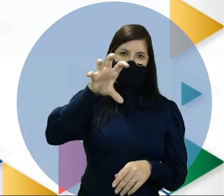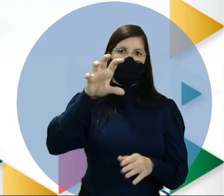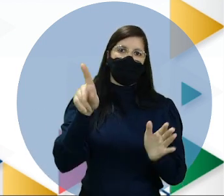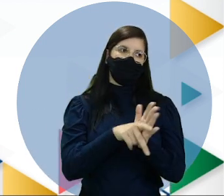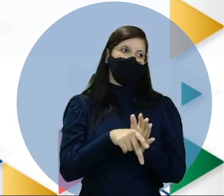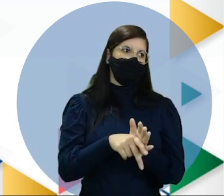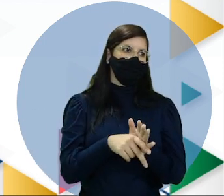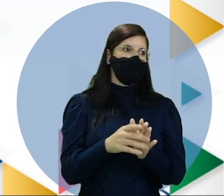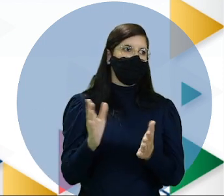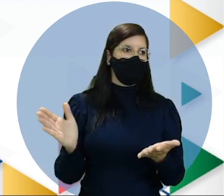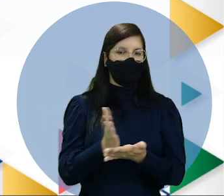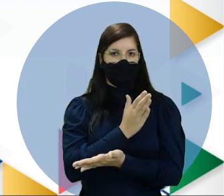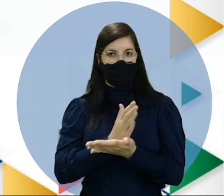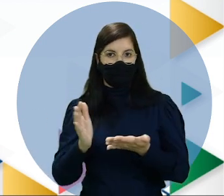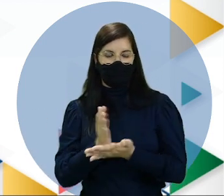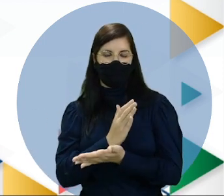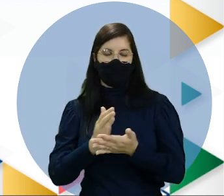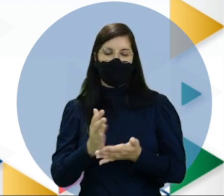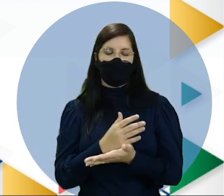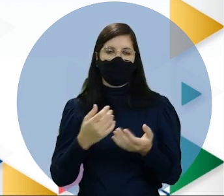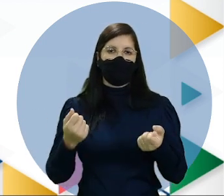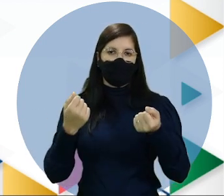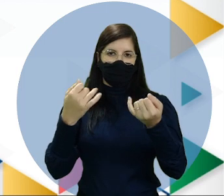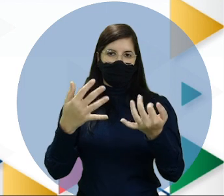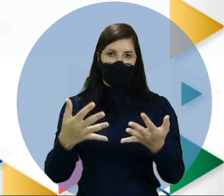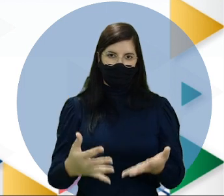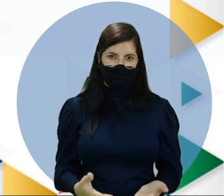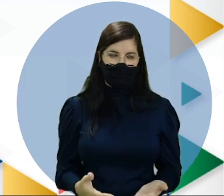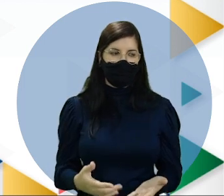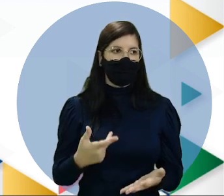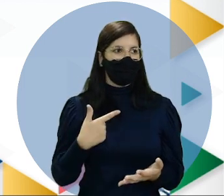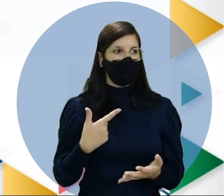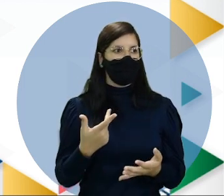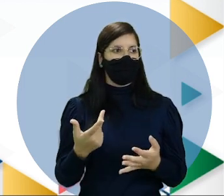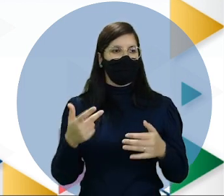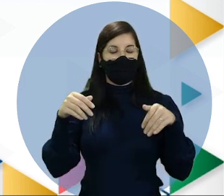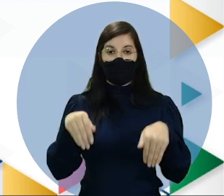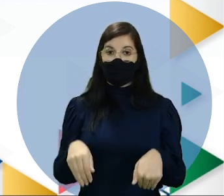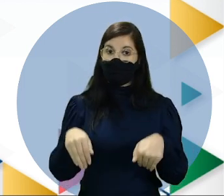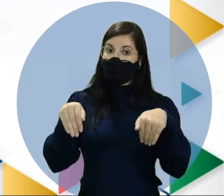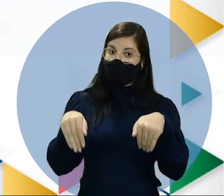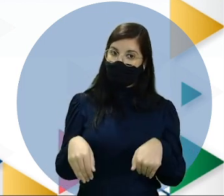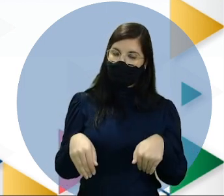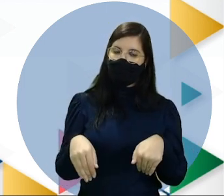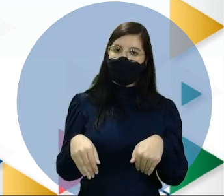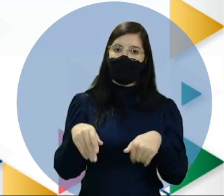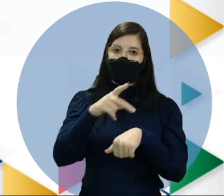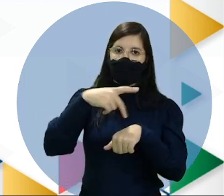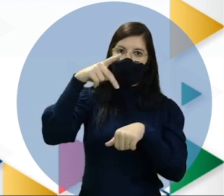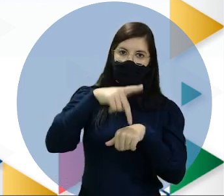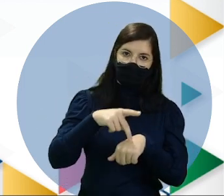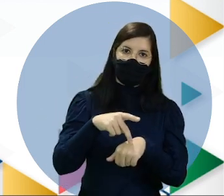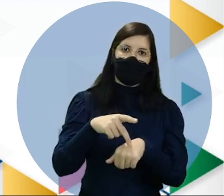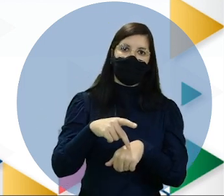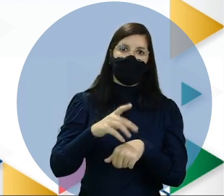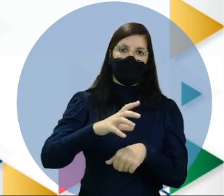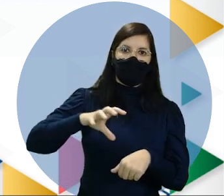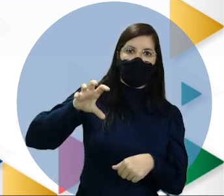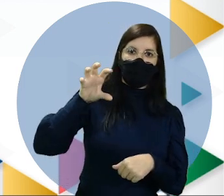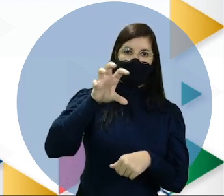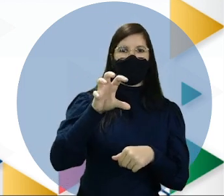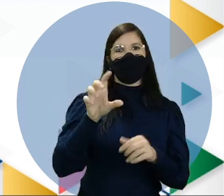Assim, alguns autores, eles classificam a Austrália como um país continental.